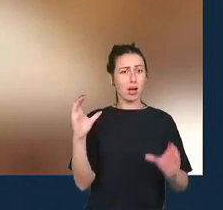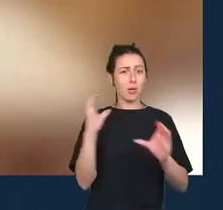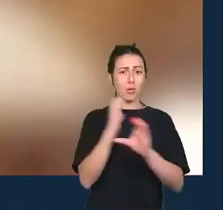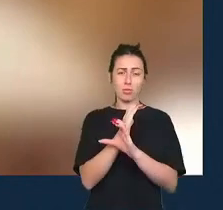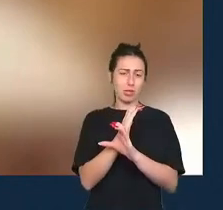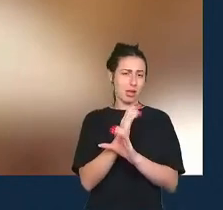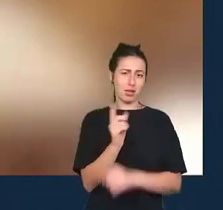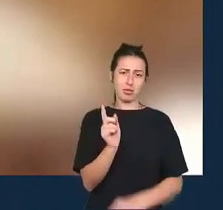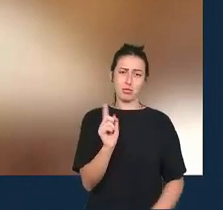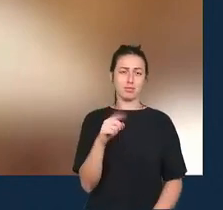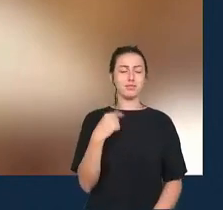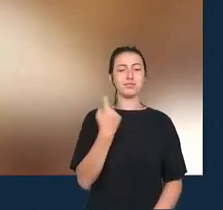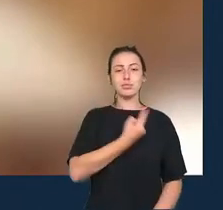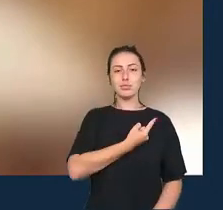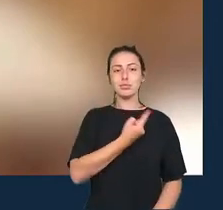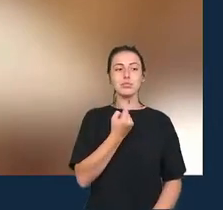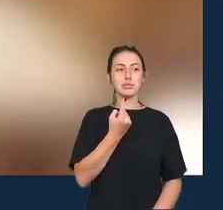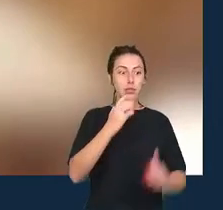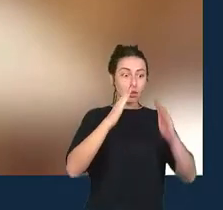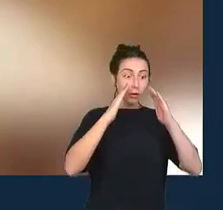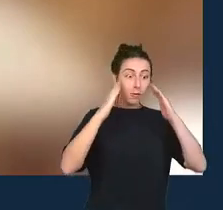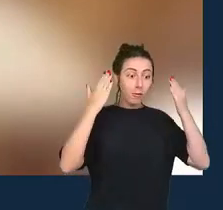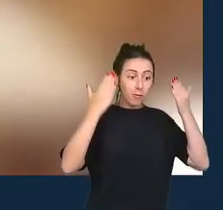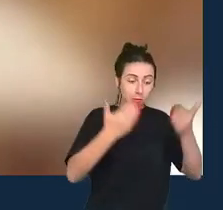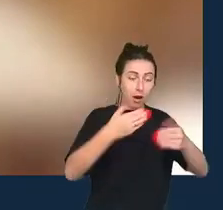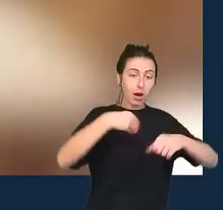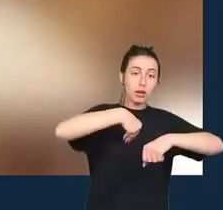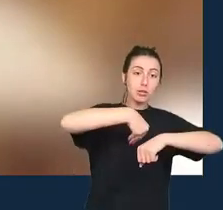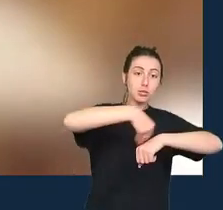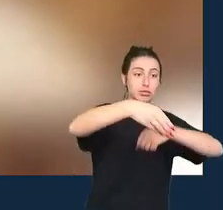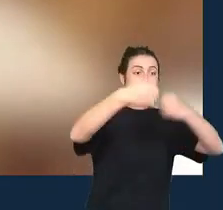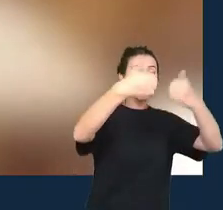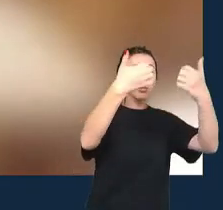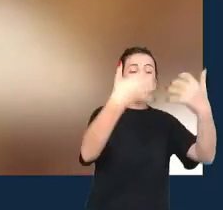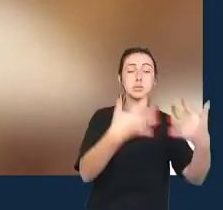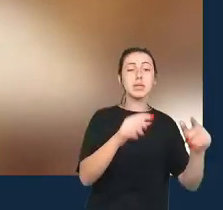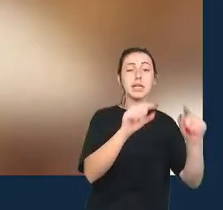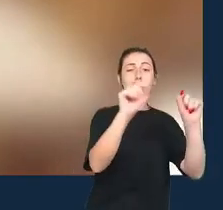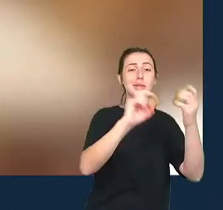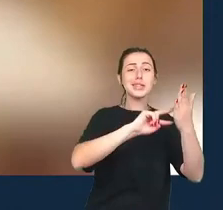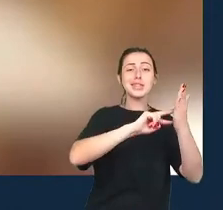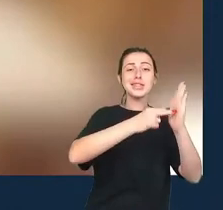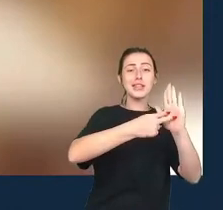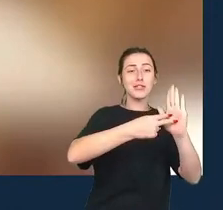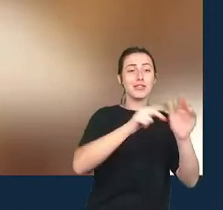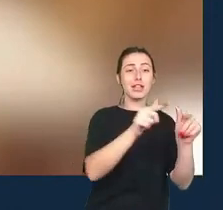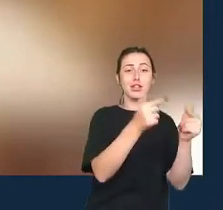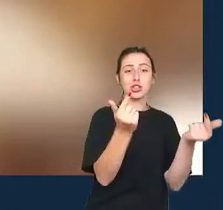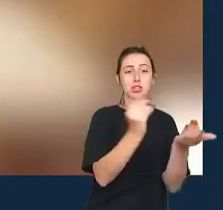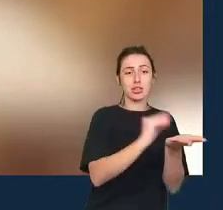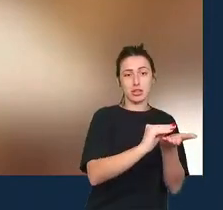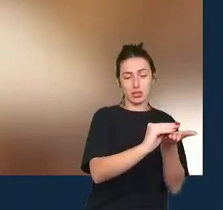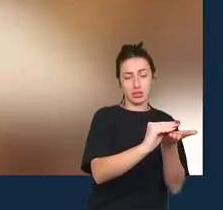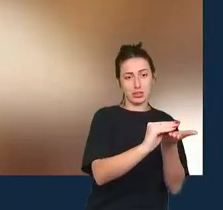na verdade em fazer com que eles entendam o que é jornalismo de dados mas não podemos esperar que eles sejam